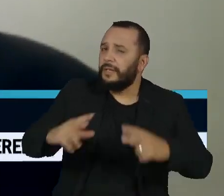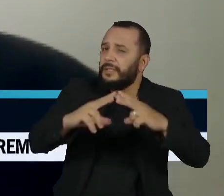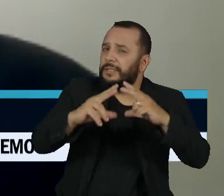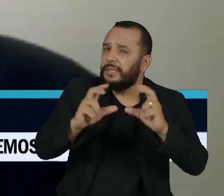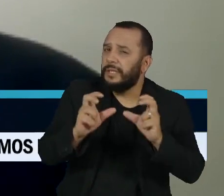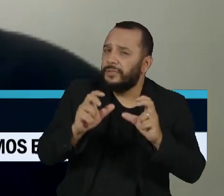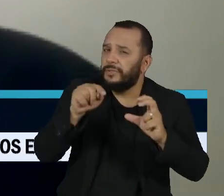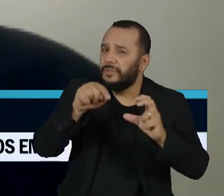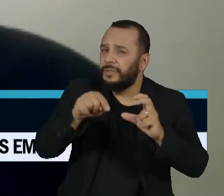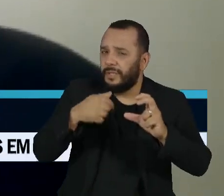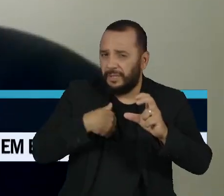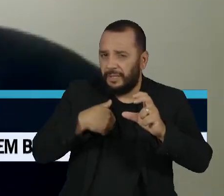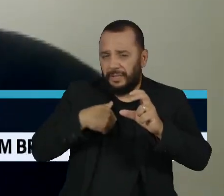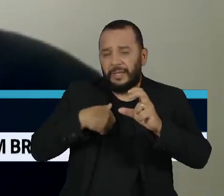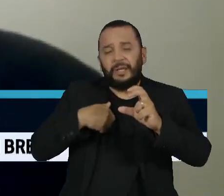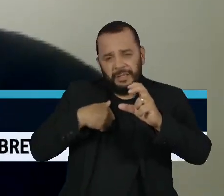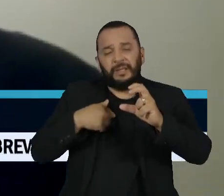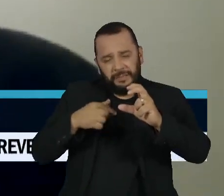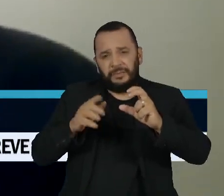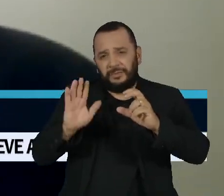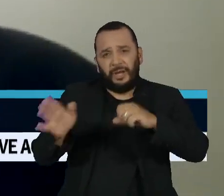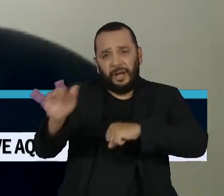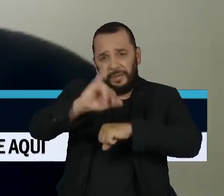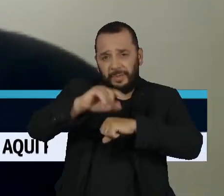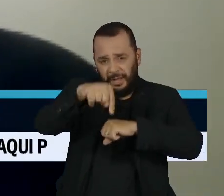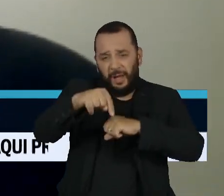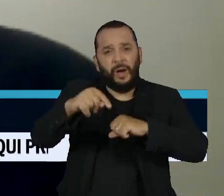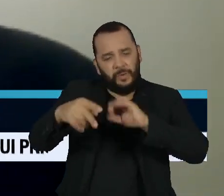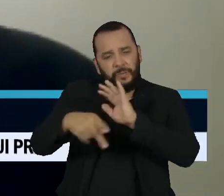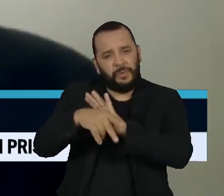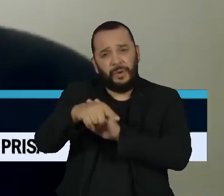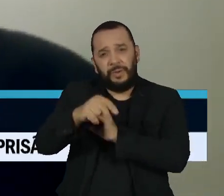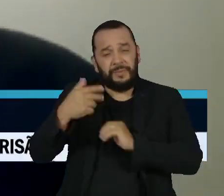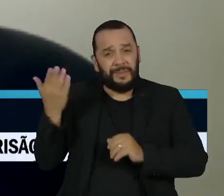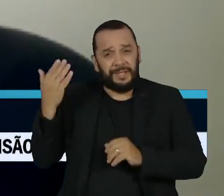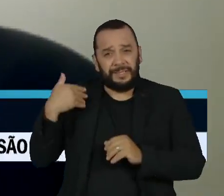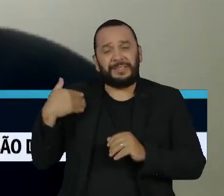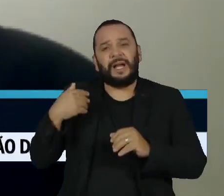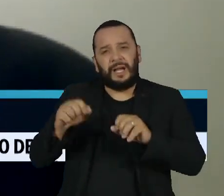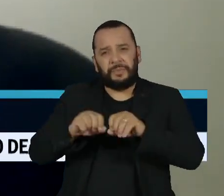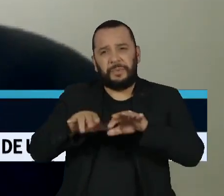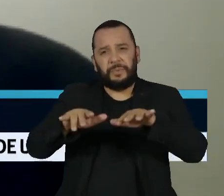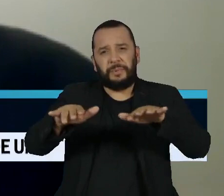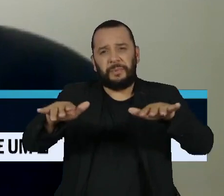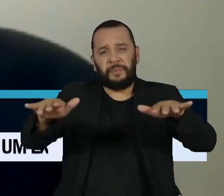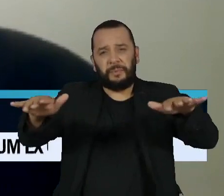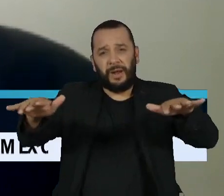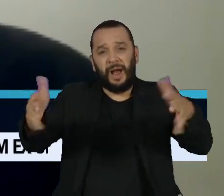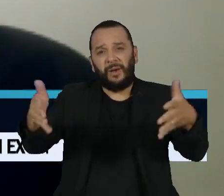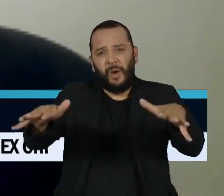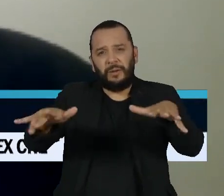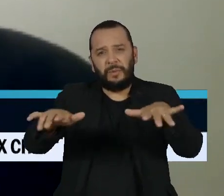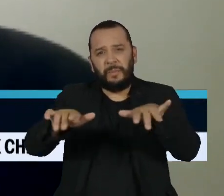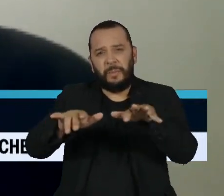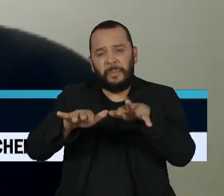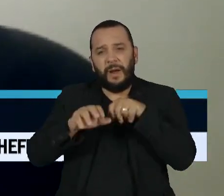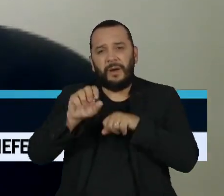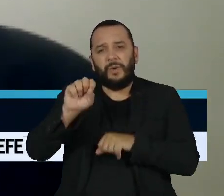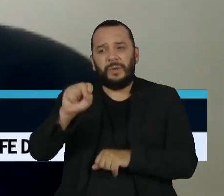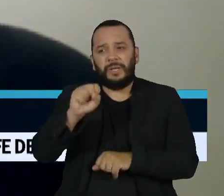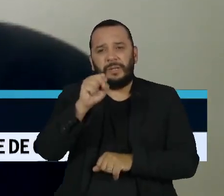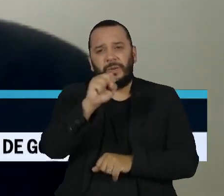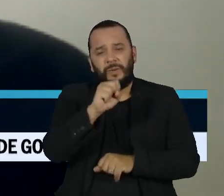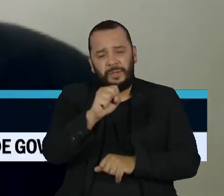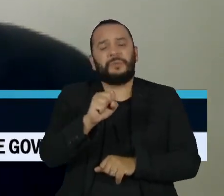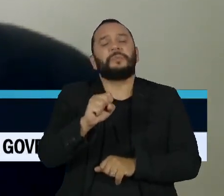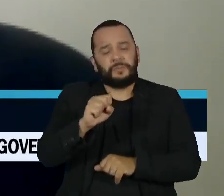pandemia antes era muito prevalente na Austrália, reduzimos as infecções em 88%, ou seja, muito perto do objetivo